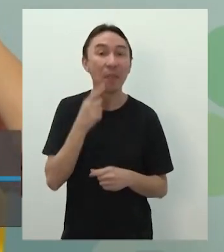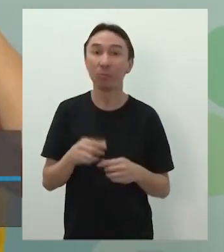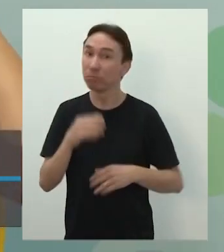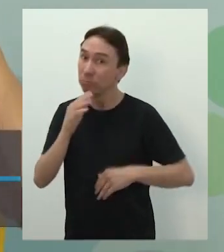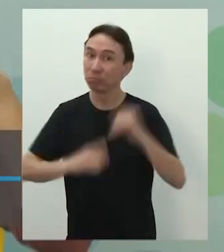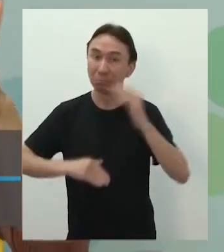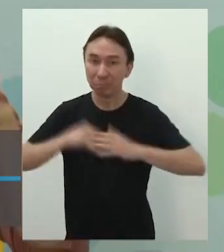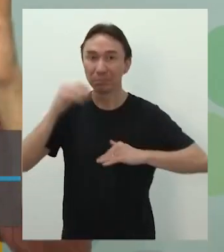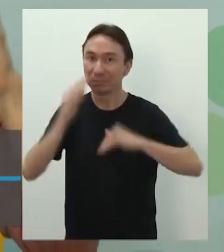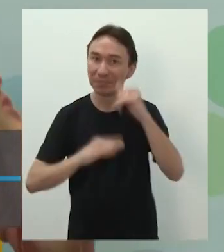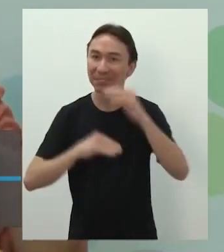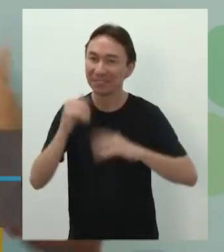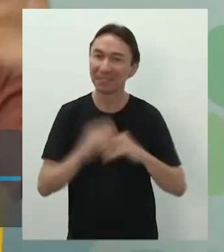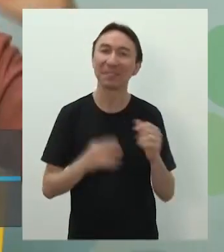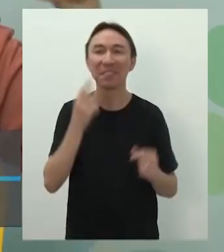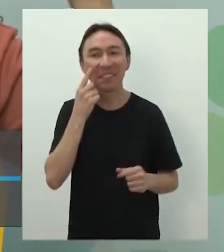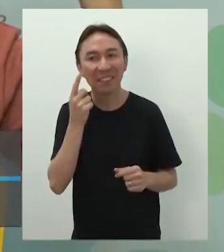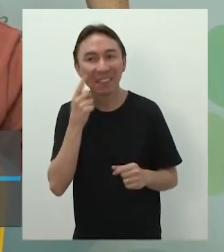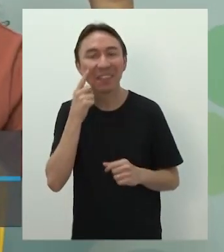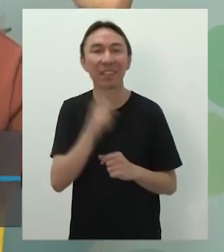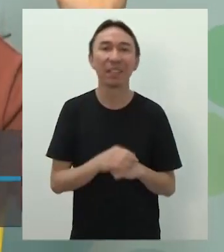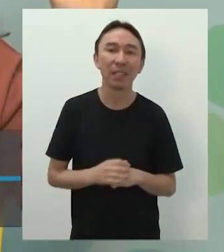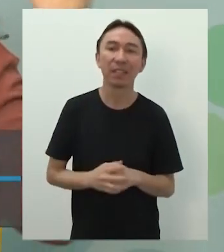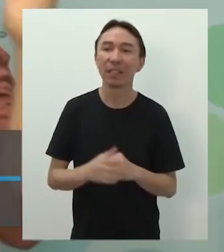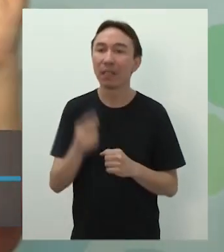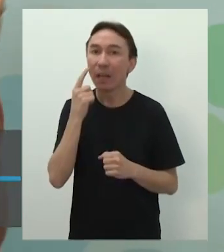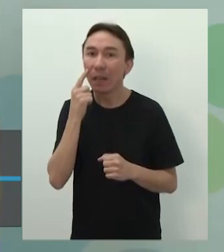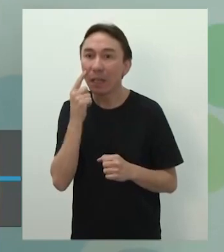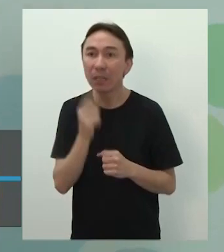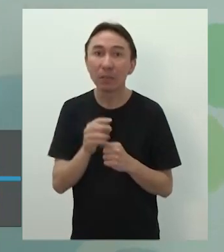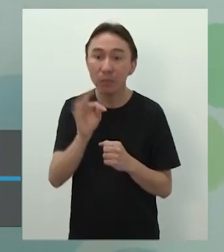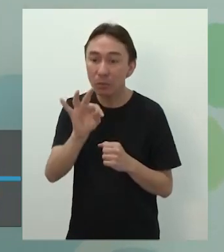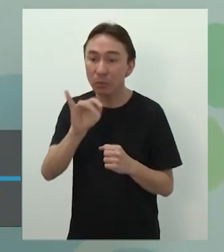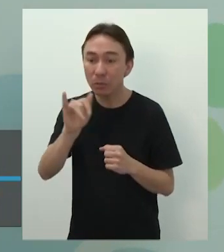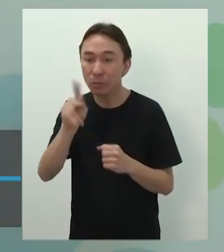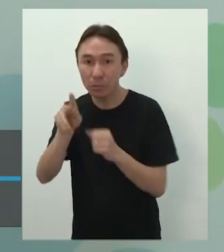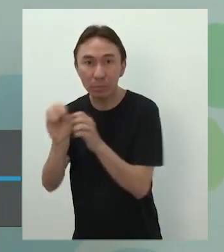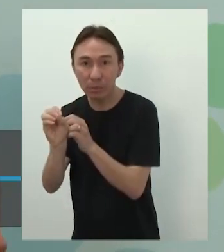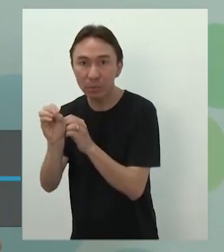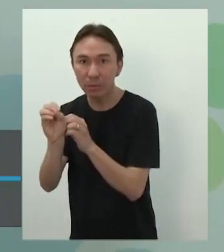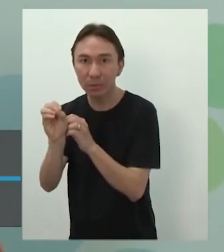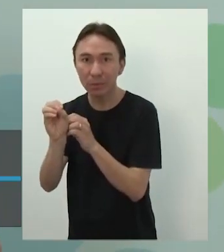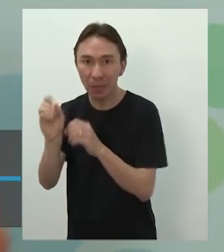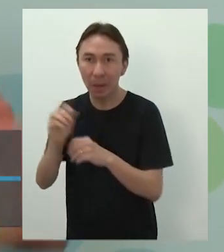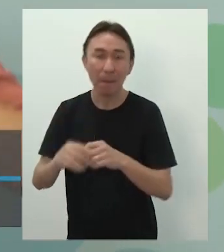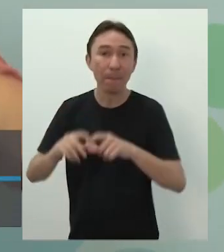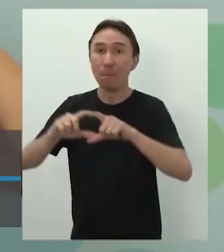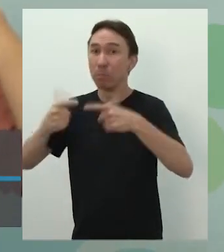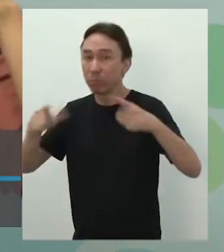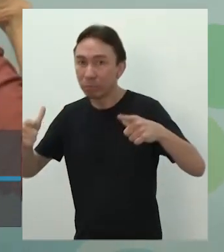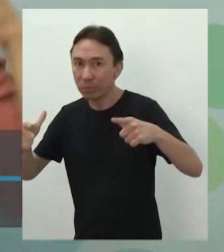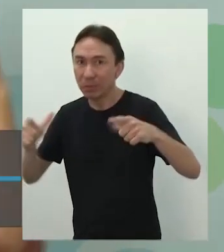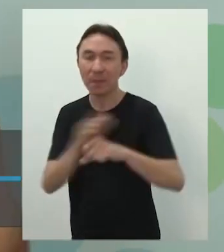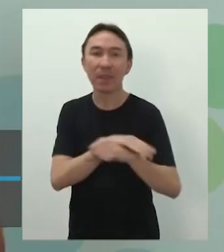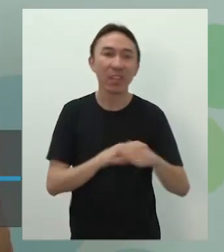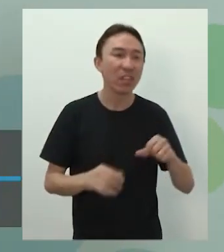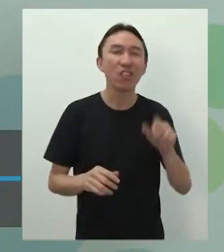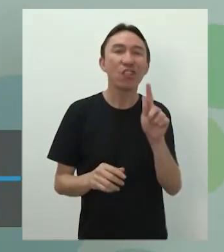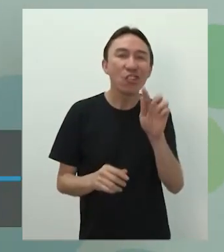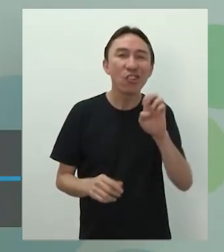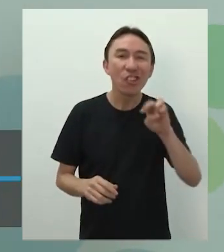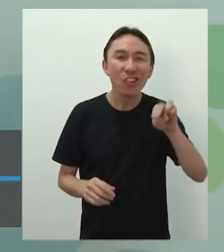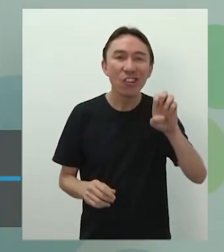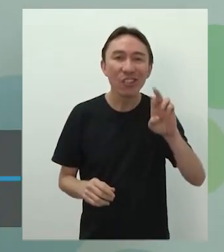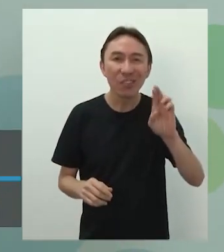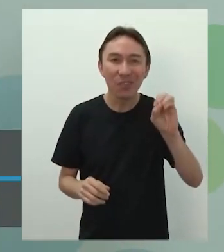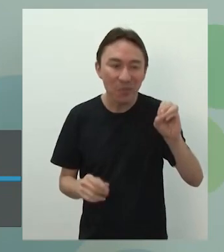só, olha só. Tipo é macro. Gênero é micro. O tipo, como ele é maior, ele